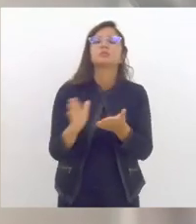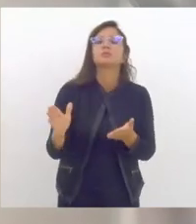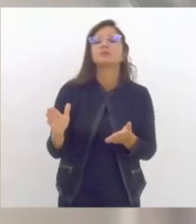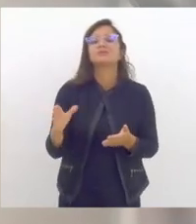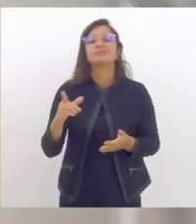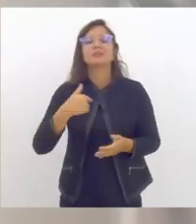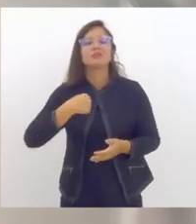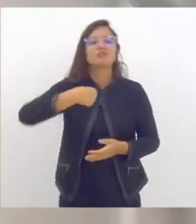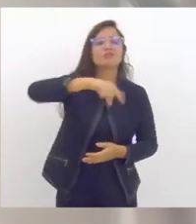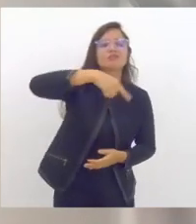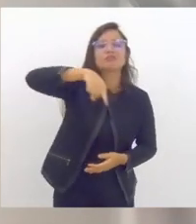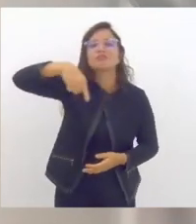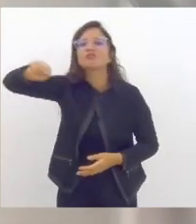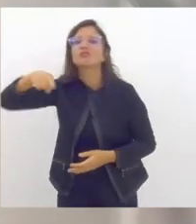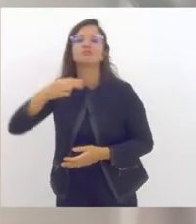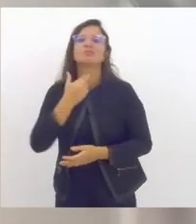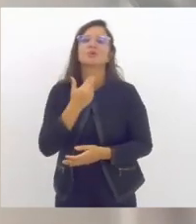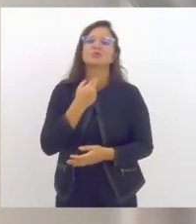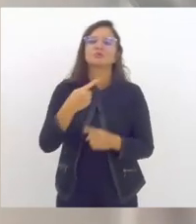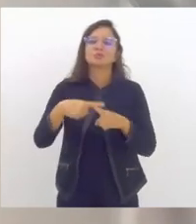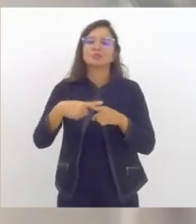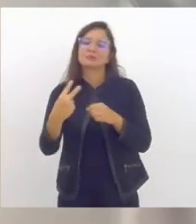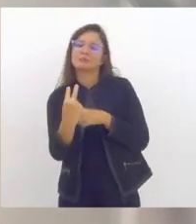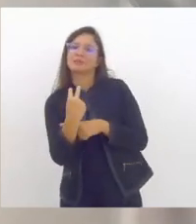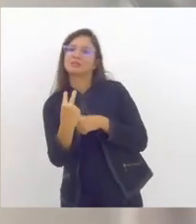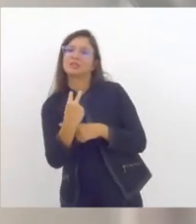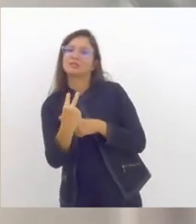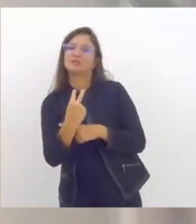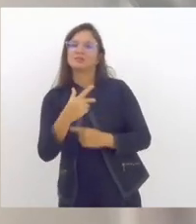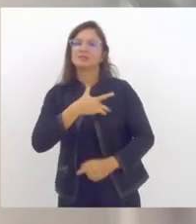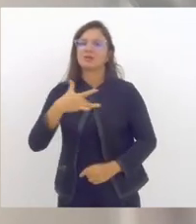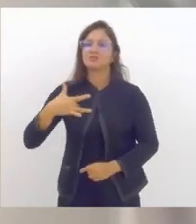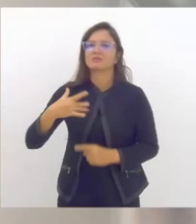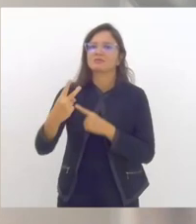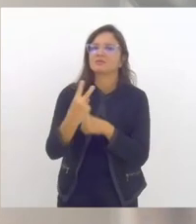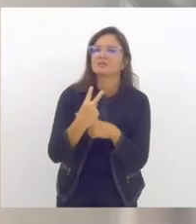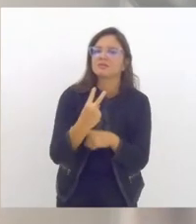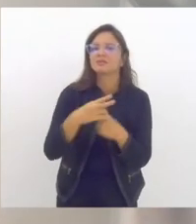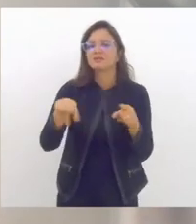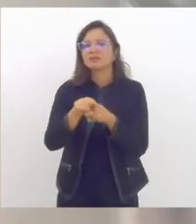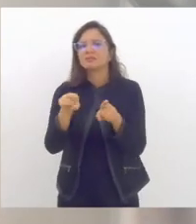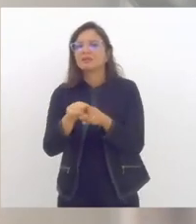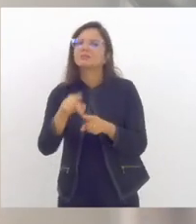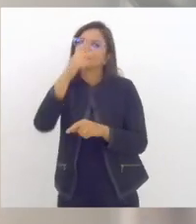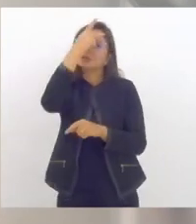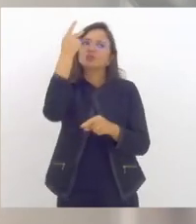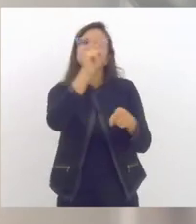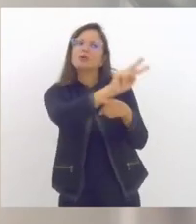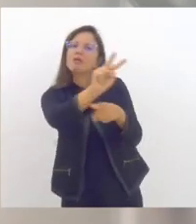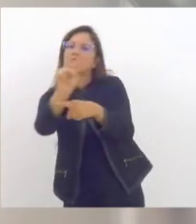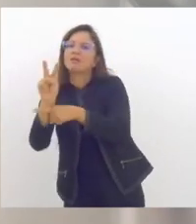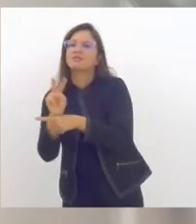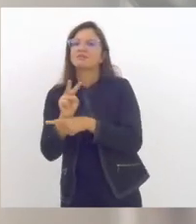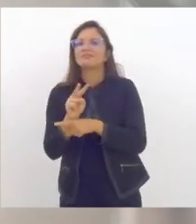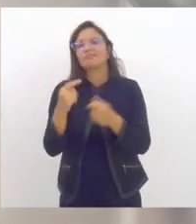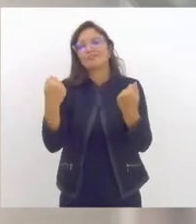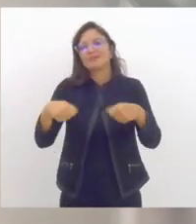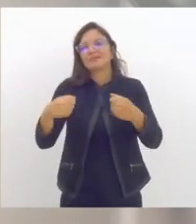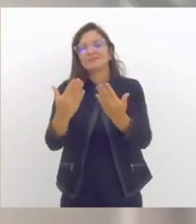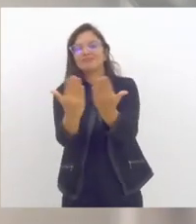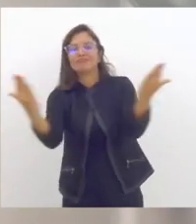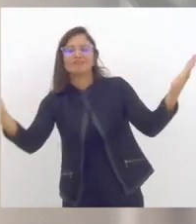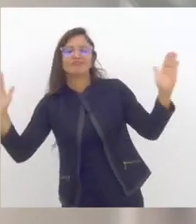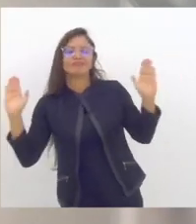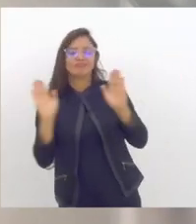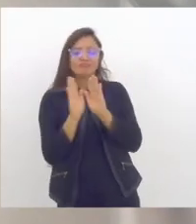atividades para preservar a sua própria saúde e para preservar a saúde coletiva. Esse foi o caso da maioria